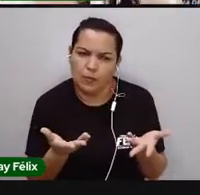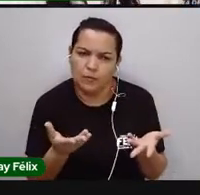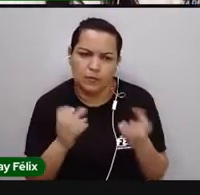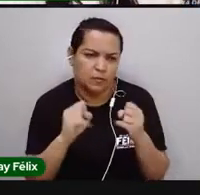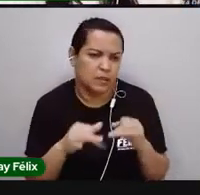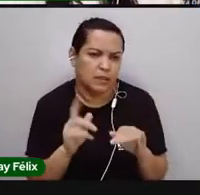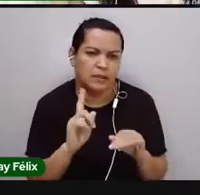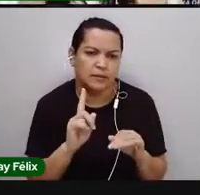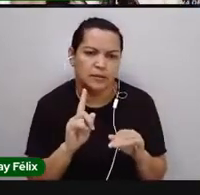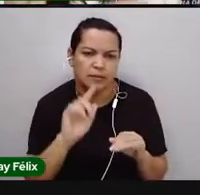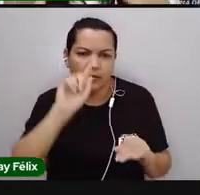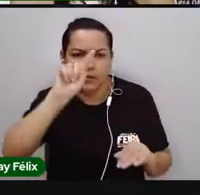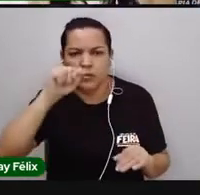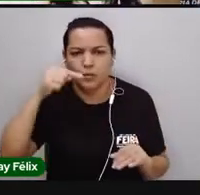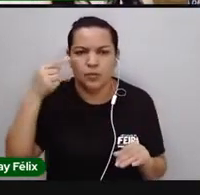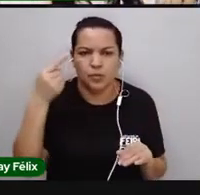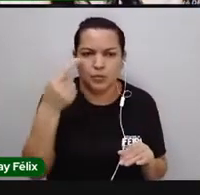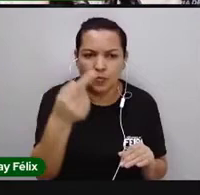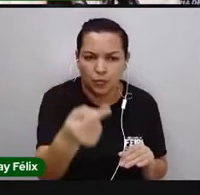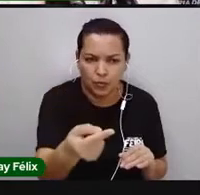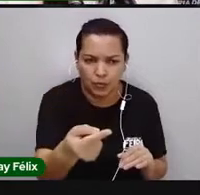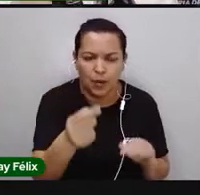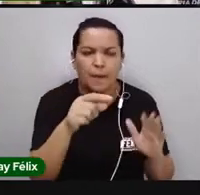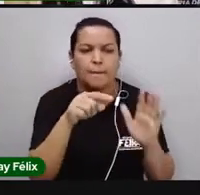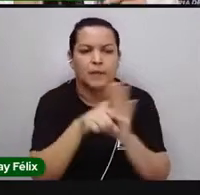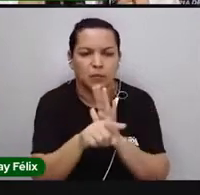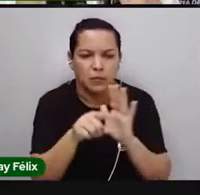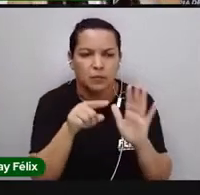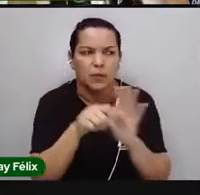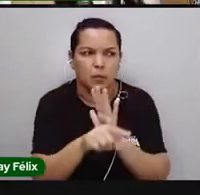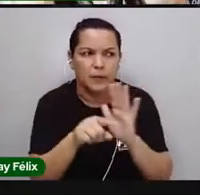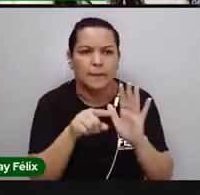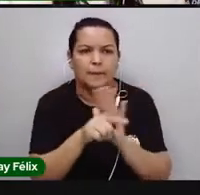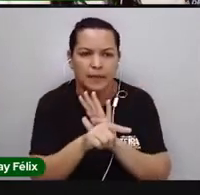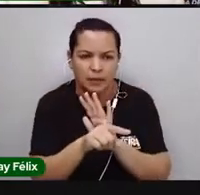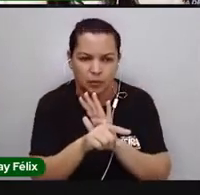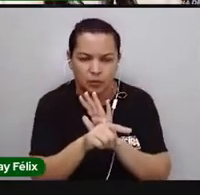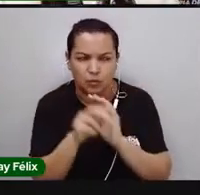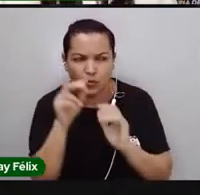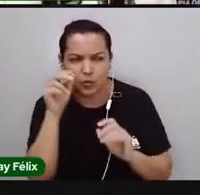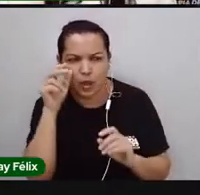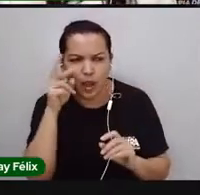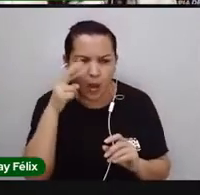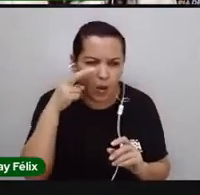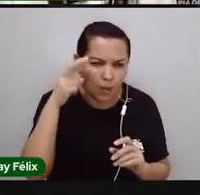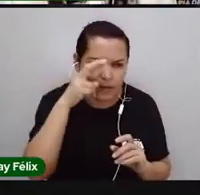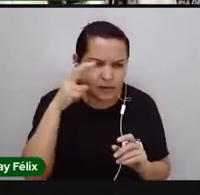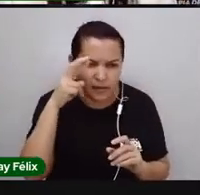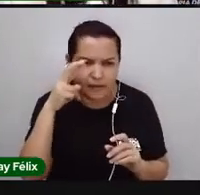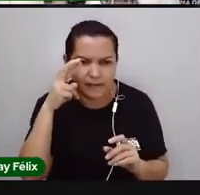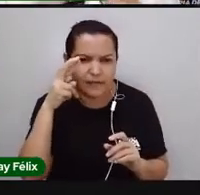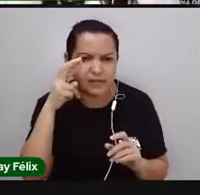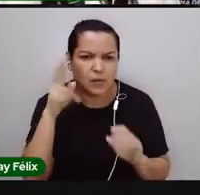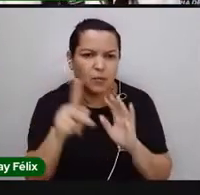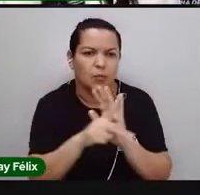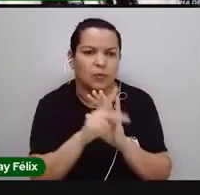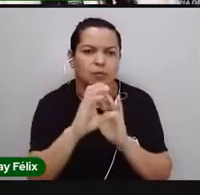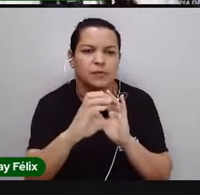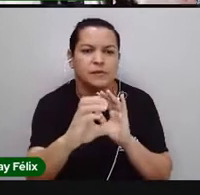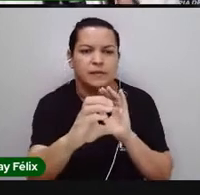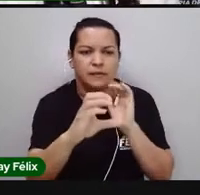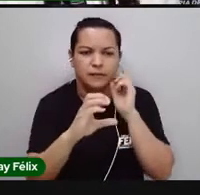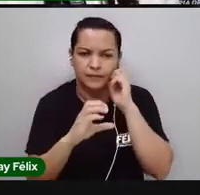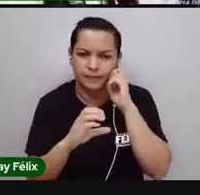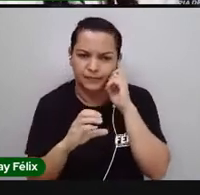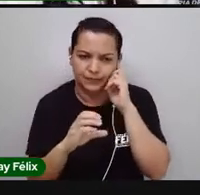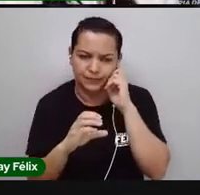hoje, mas todas essas perguntas, todas essas observações fazem parte da ciência. E por isso,